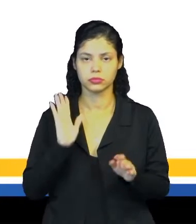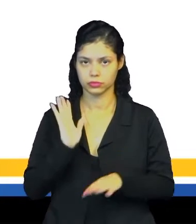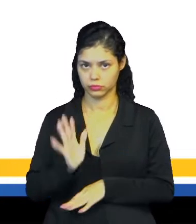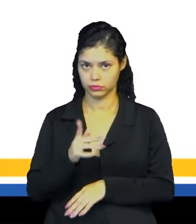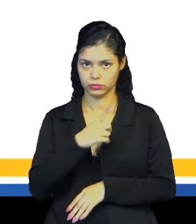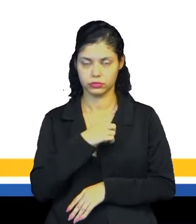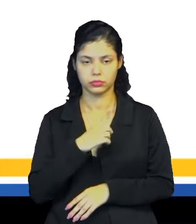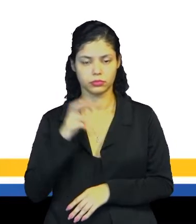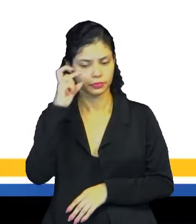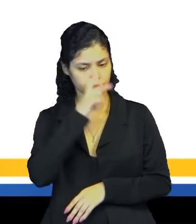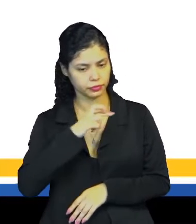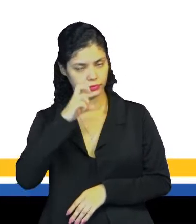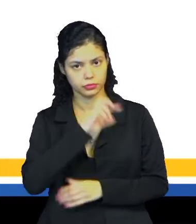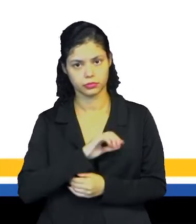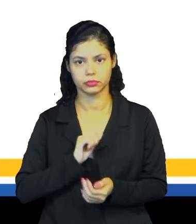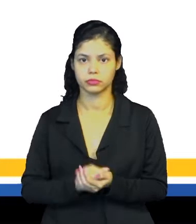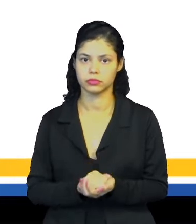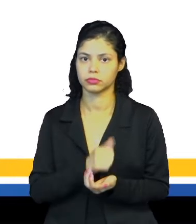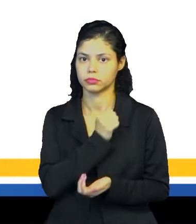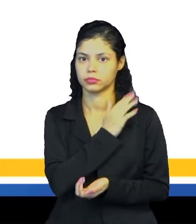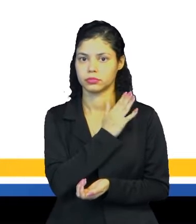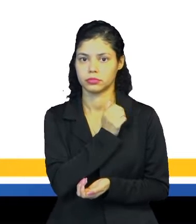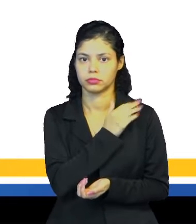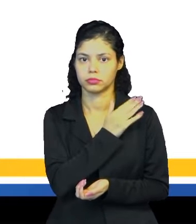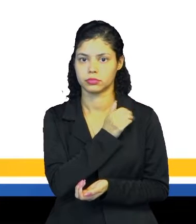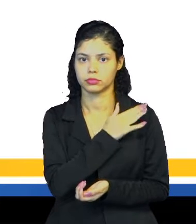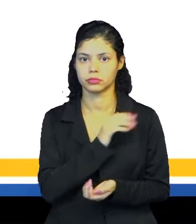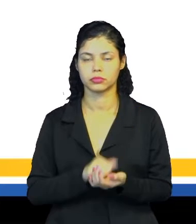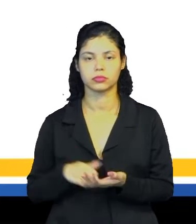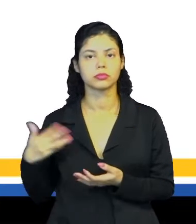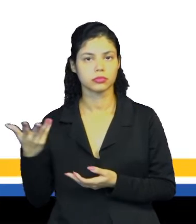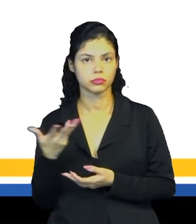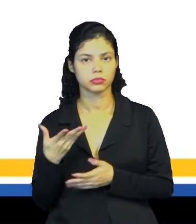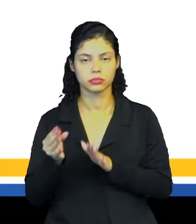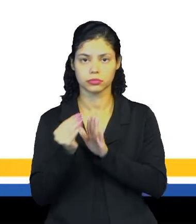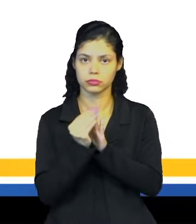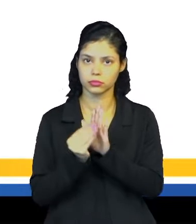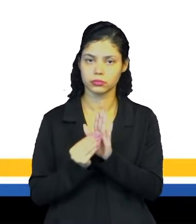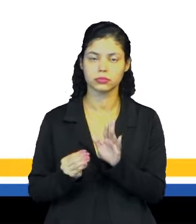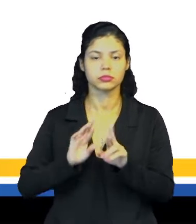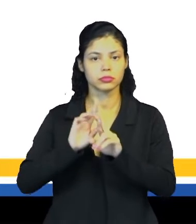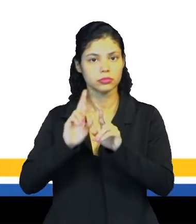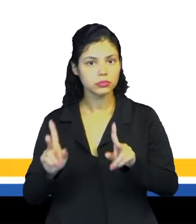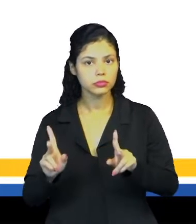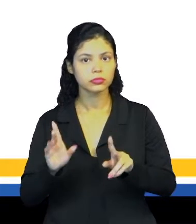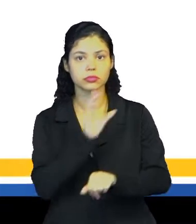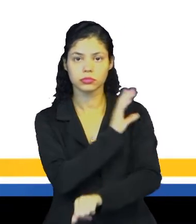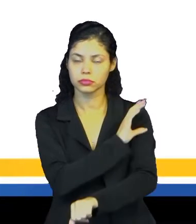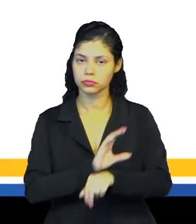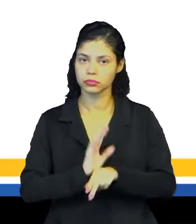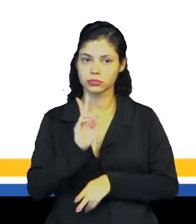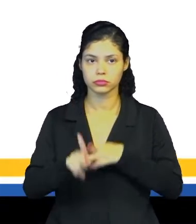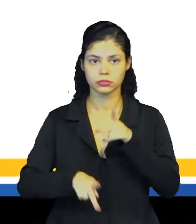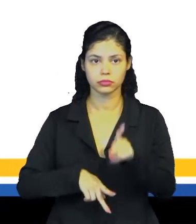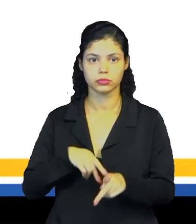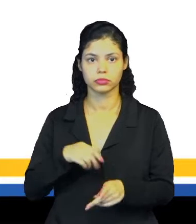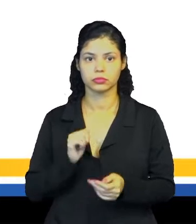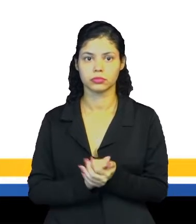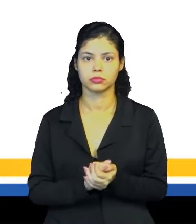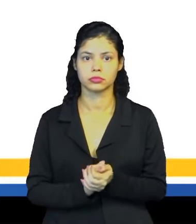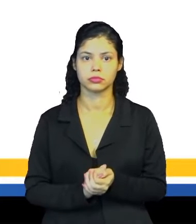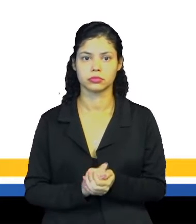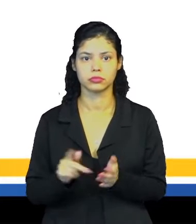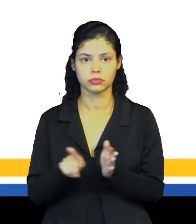Essas análises preconceituosas, estabelecendo que as diferenças culturais entre os povos não são